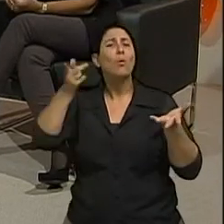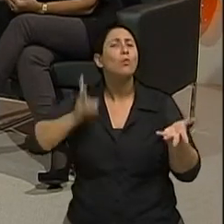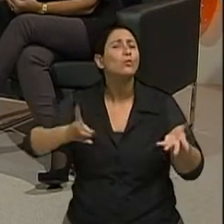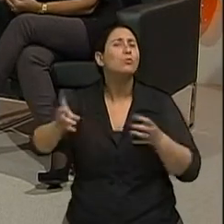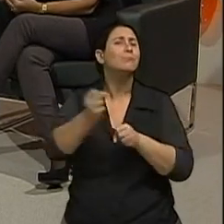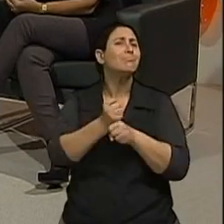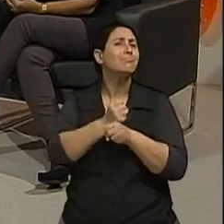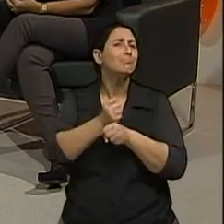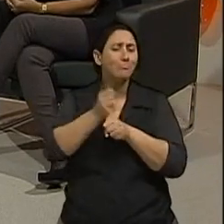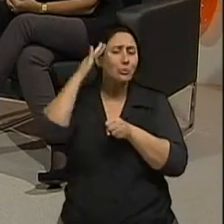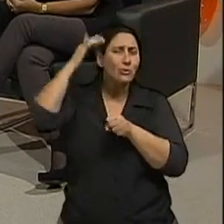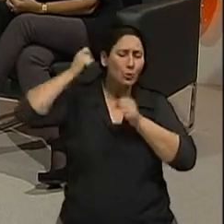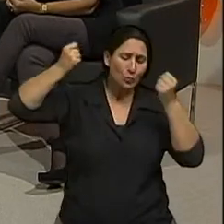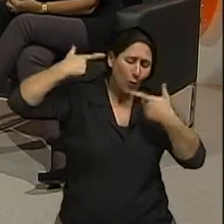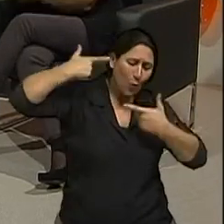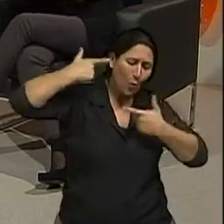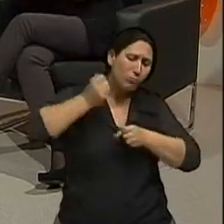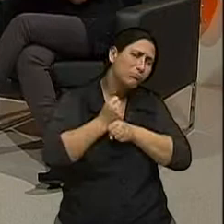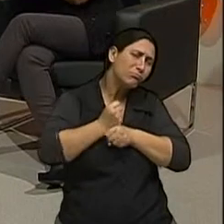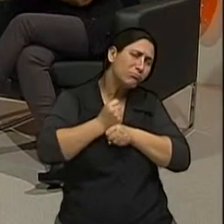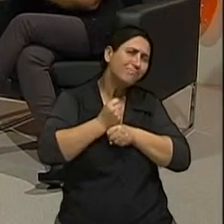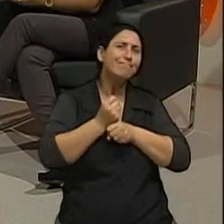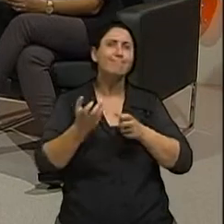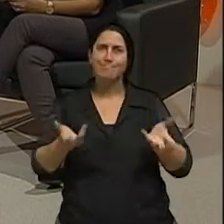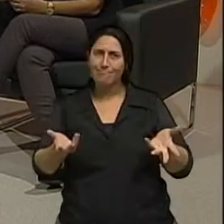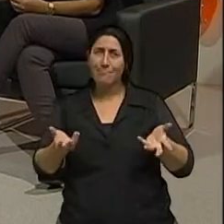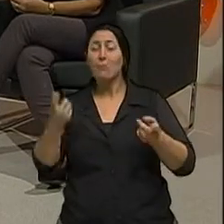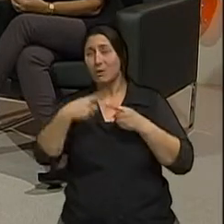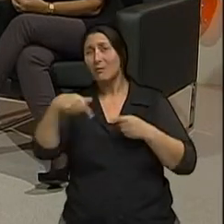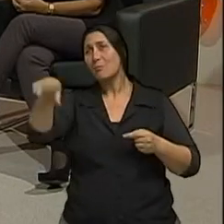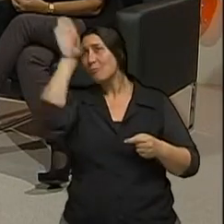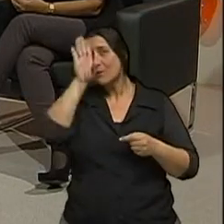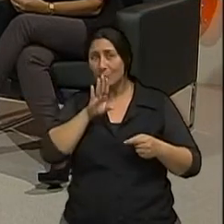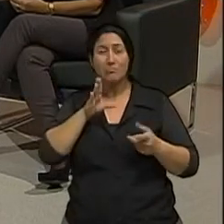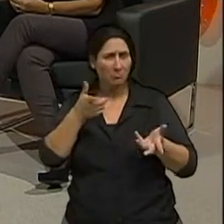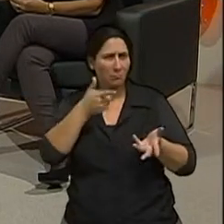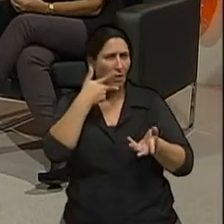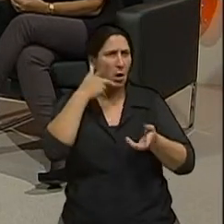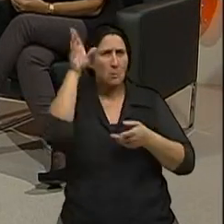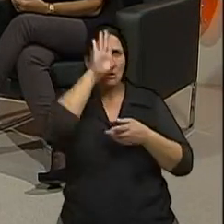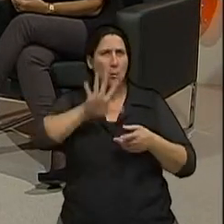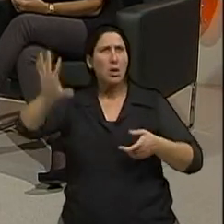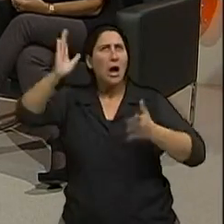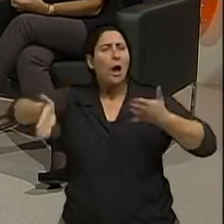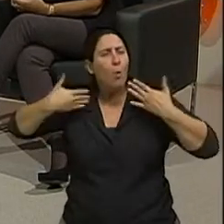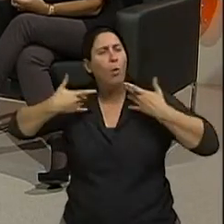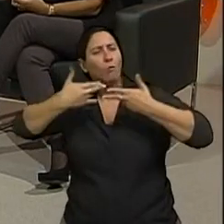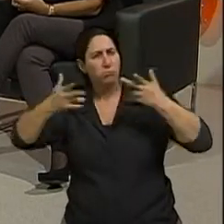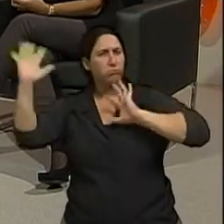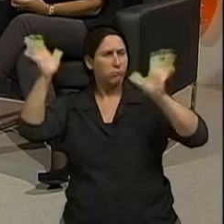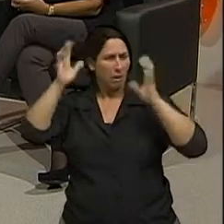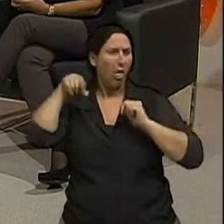anos de sol nessa pele, né doutor? Certamente. É porque nós somos país tropical que também é grande incidência no Brasil? Com certeza. O